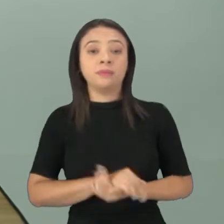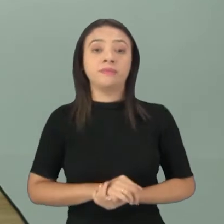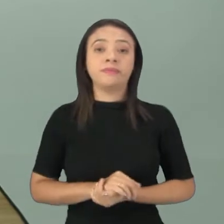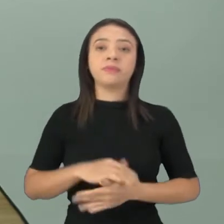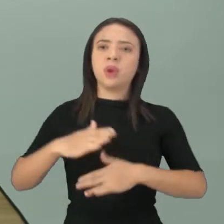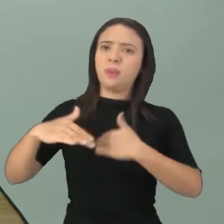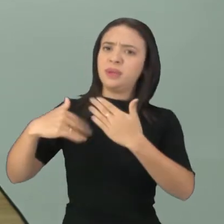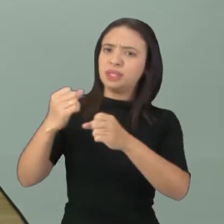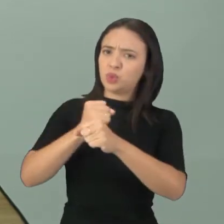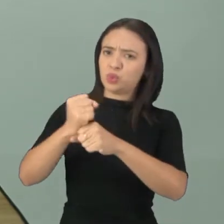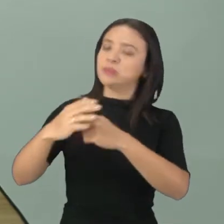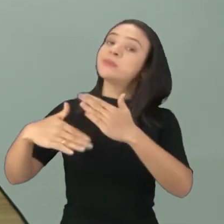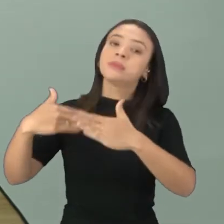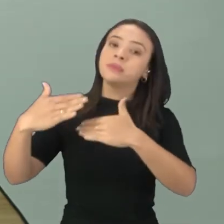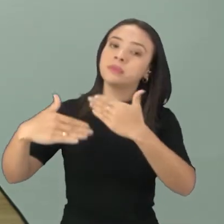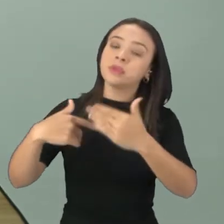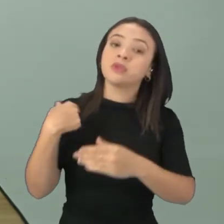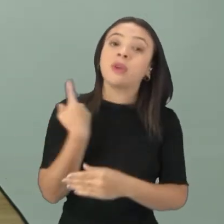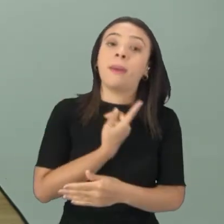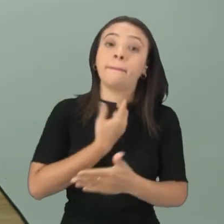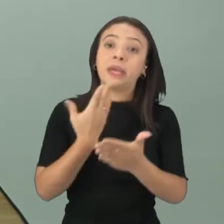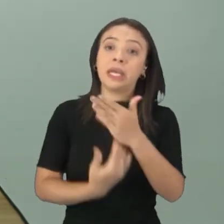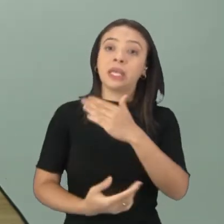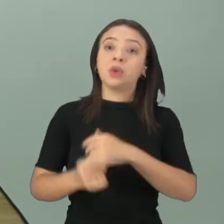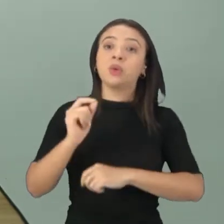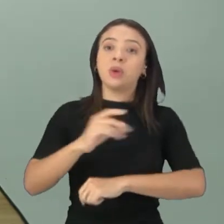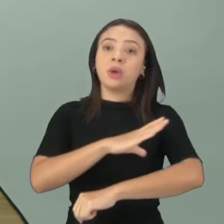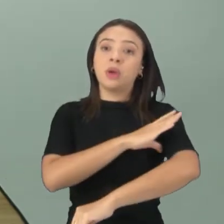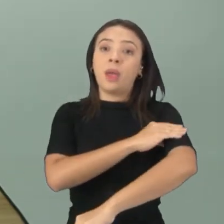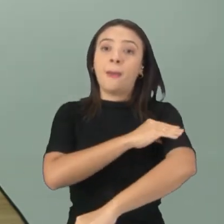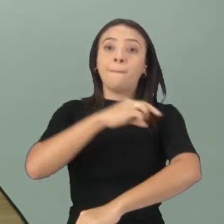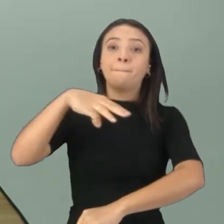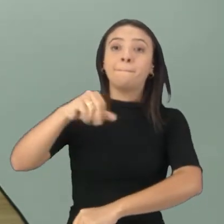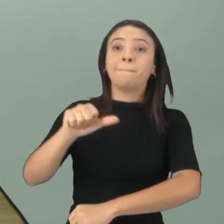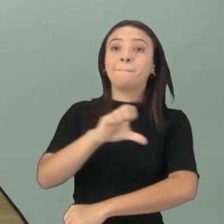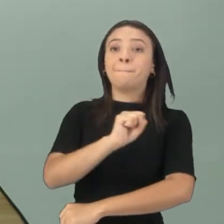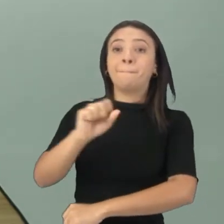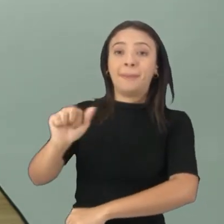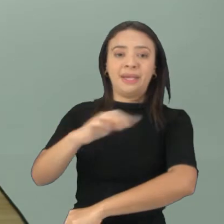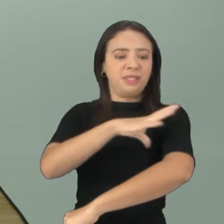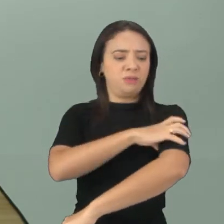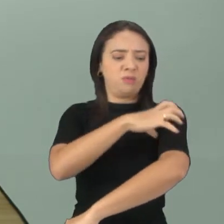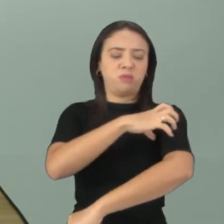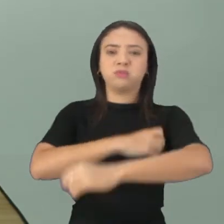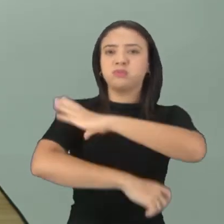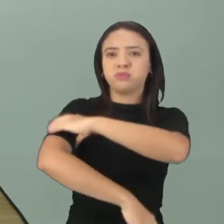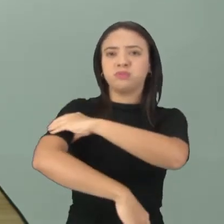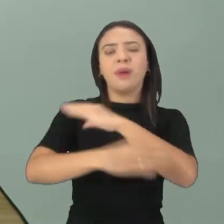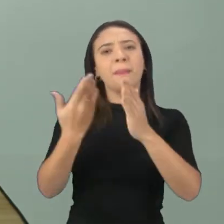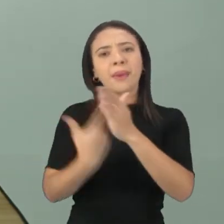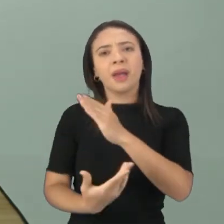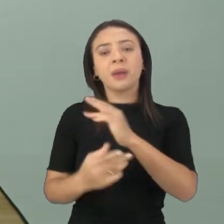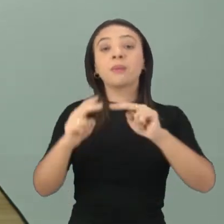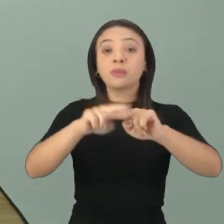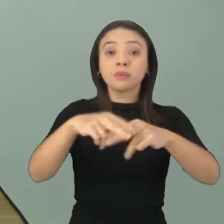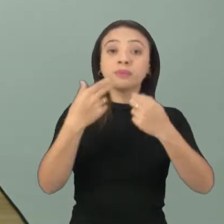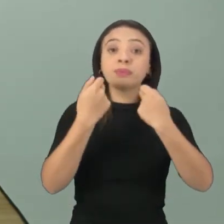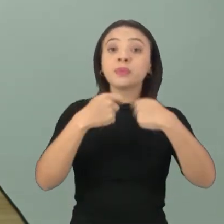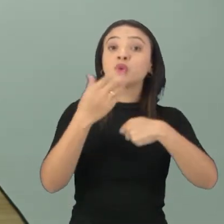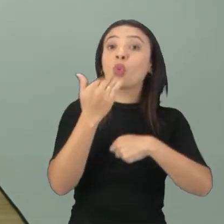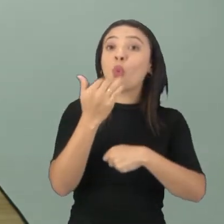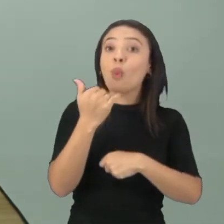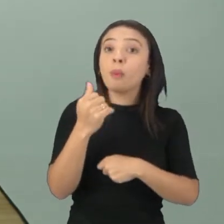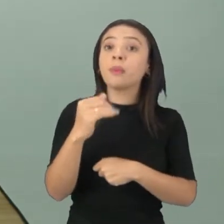com o passar do tempo, a gente vai perdendo um pouco de massa, massa muscular. E aí a gente precisa desses alimentos construtores para